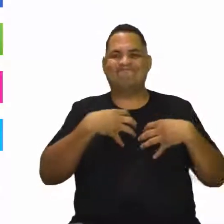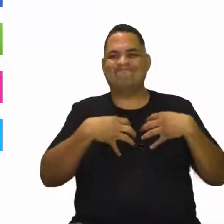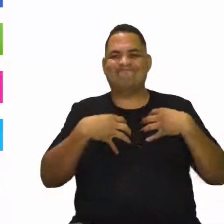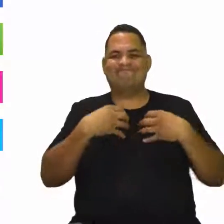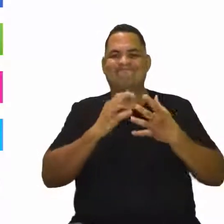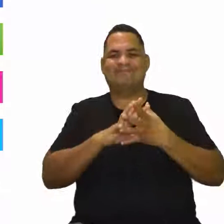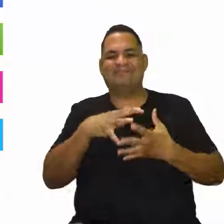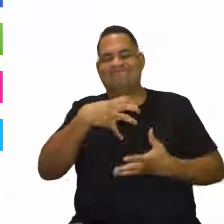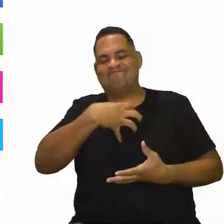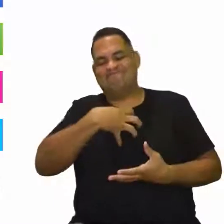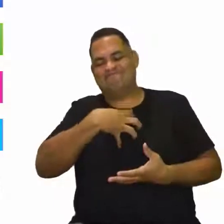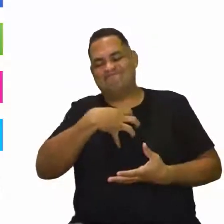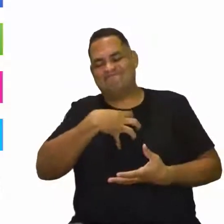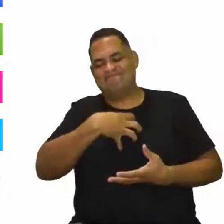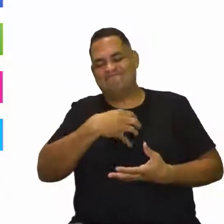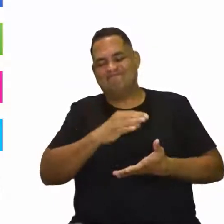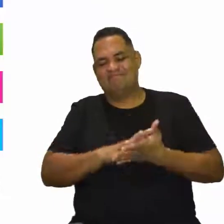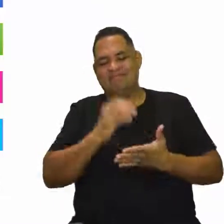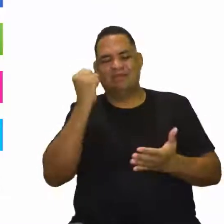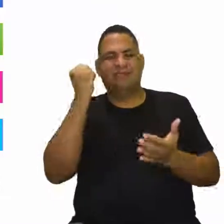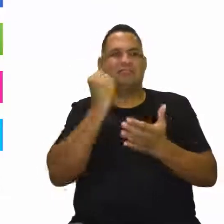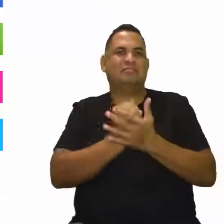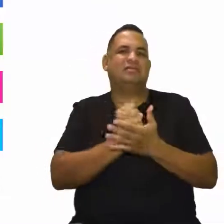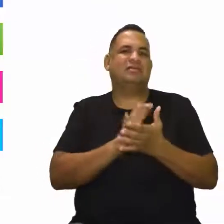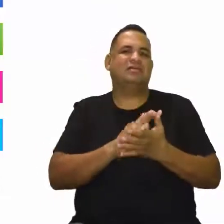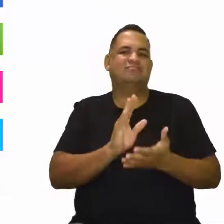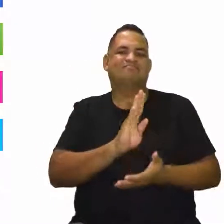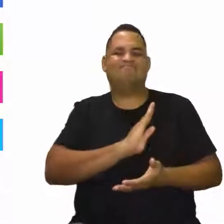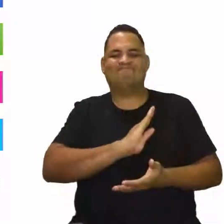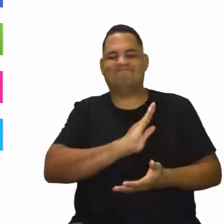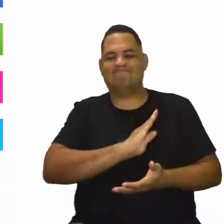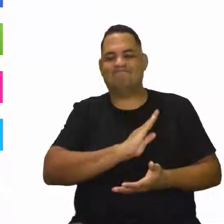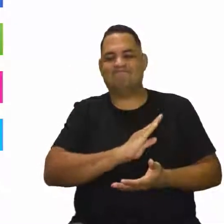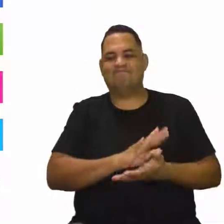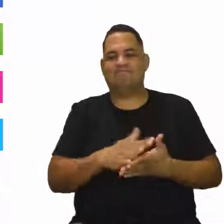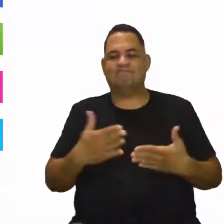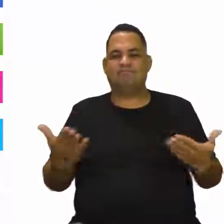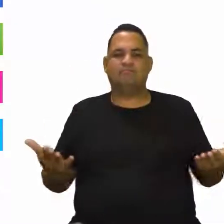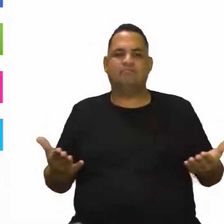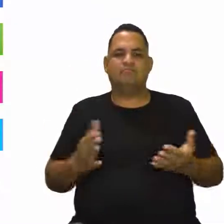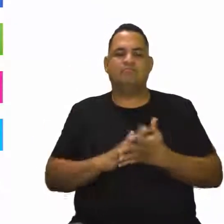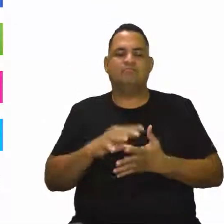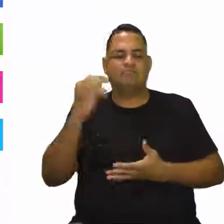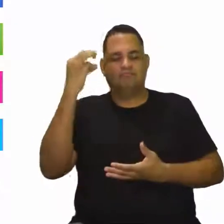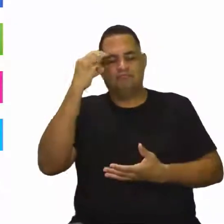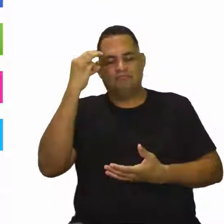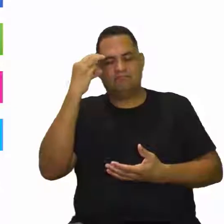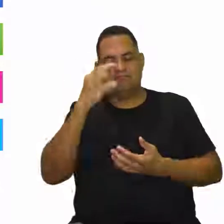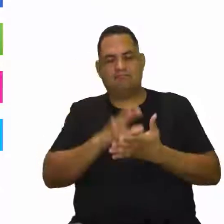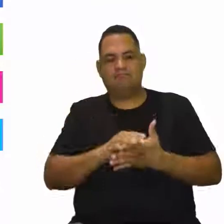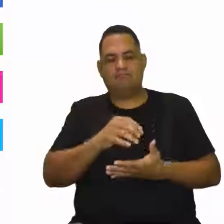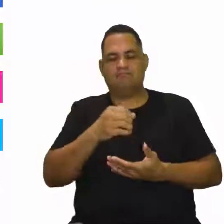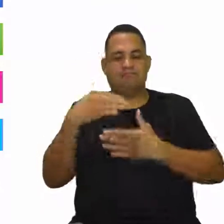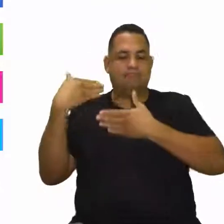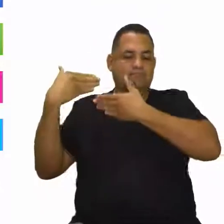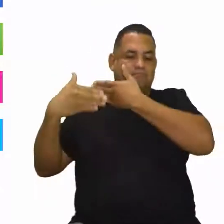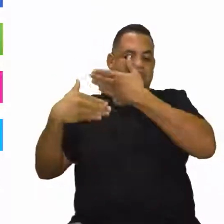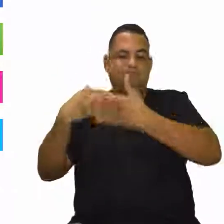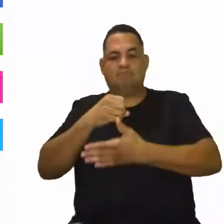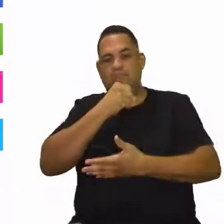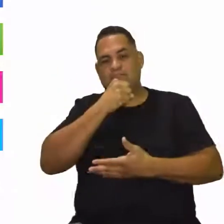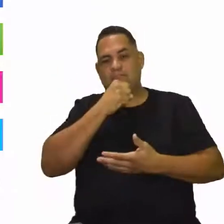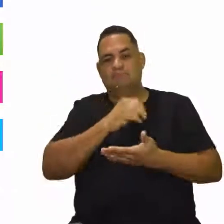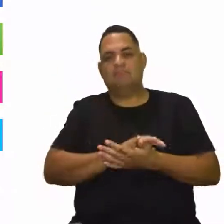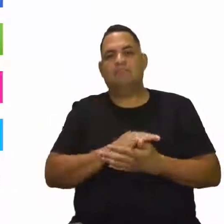alguns sentimentos que ficaram marcados aí no coração, né? Na mente desse idoso. Então, isso pode